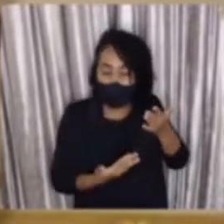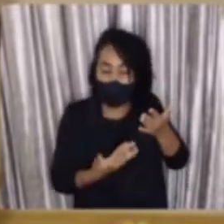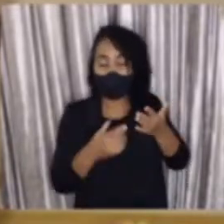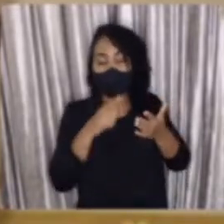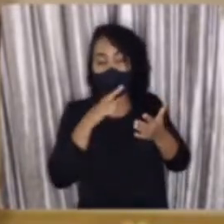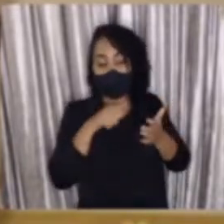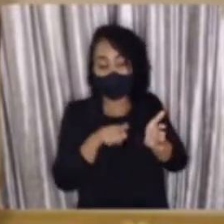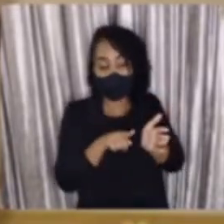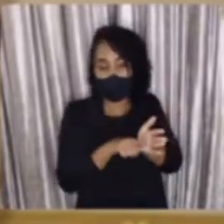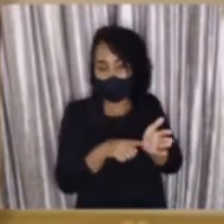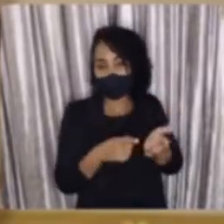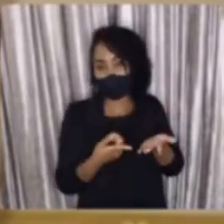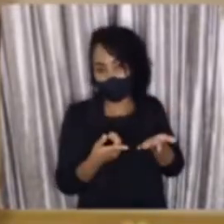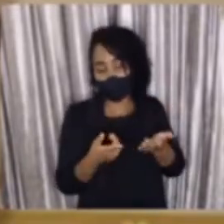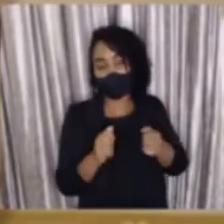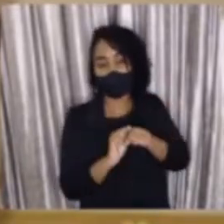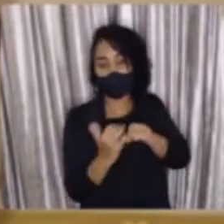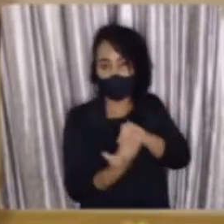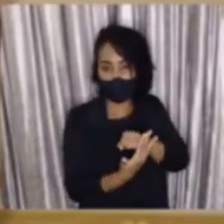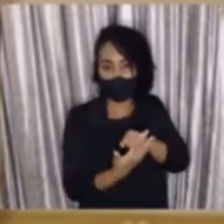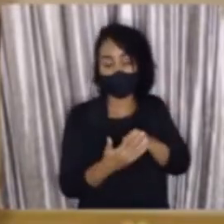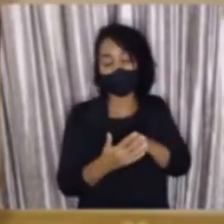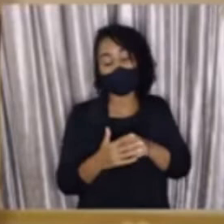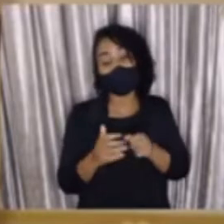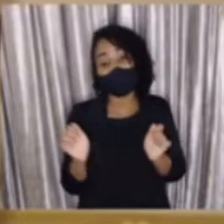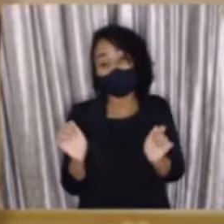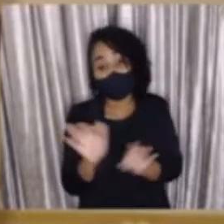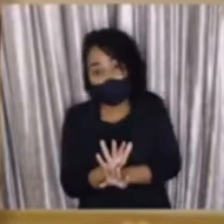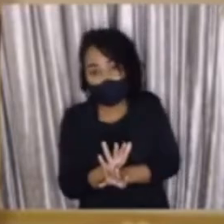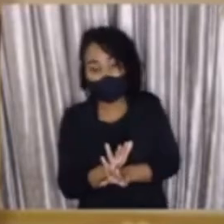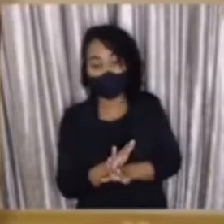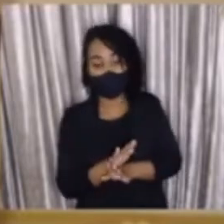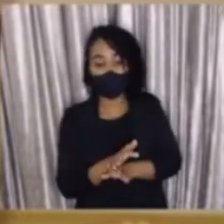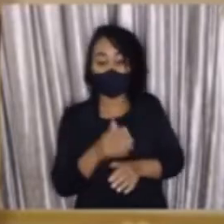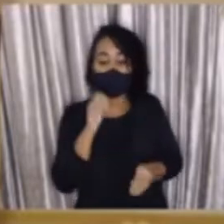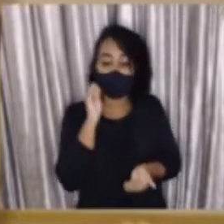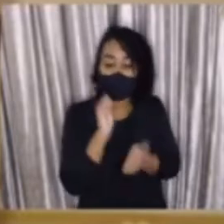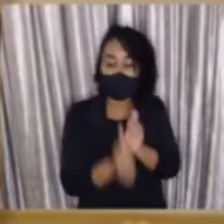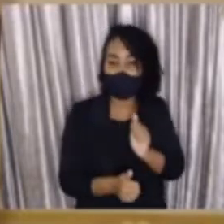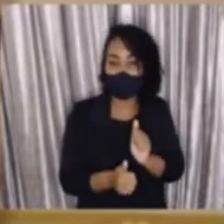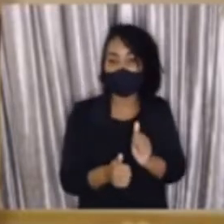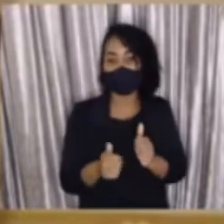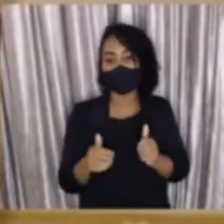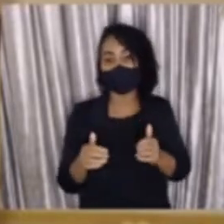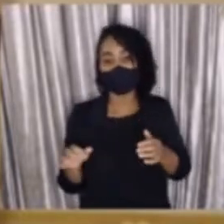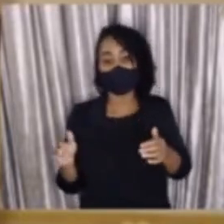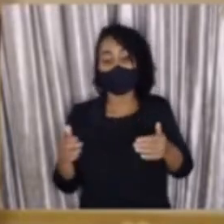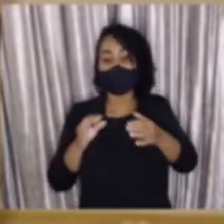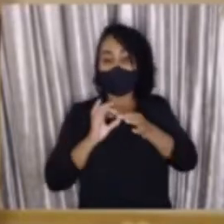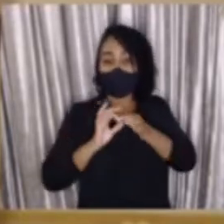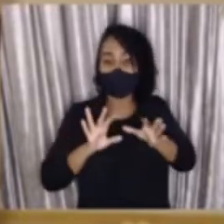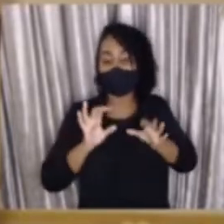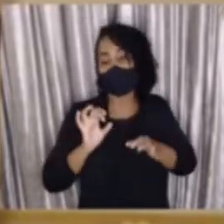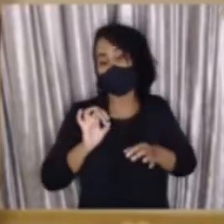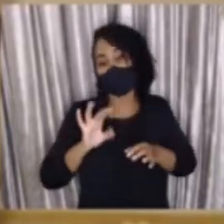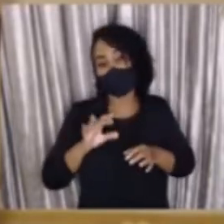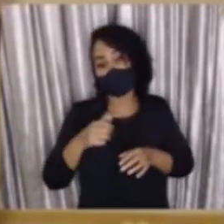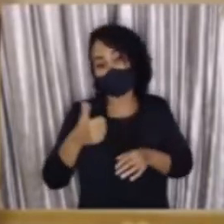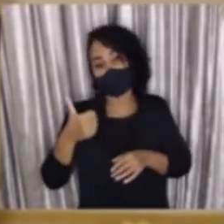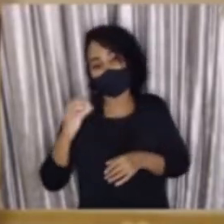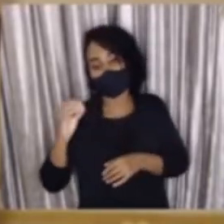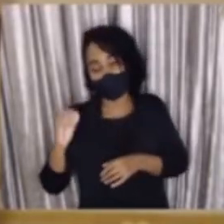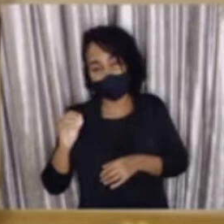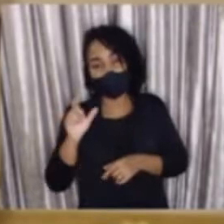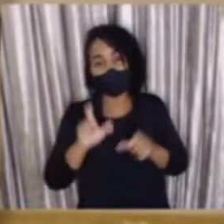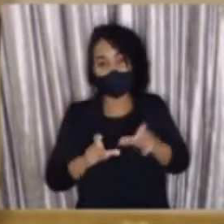E, por fim, em relação às competições esportivas, que também até o momento estavam liberadas para até